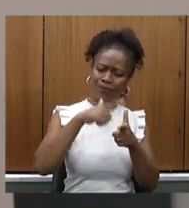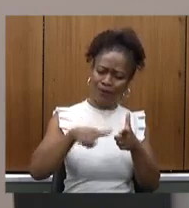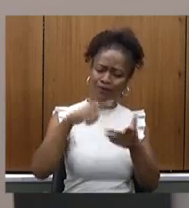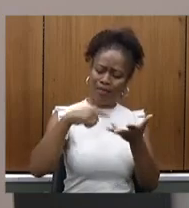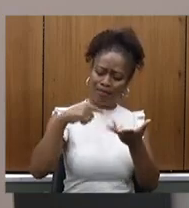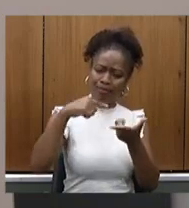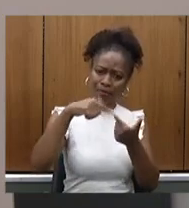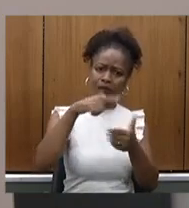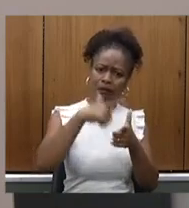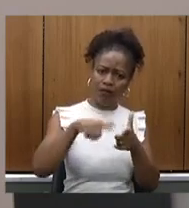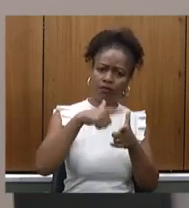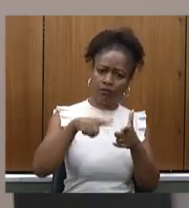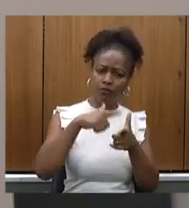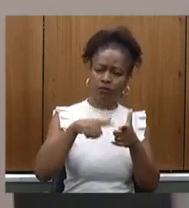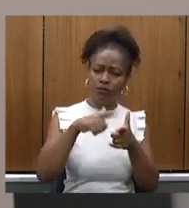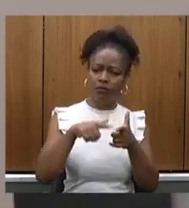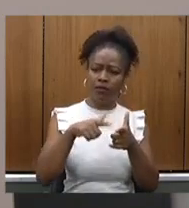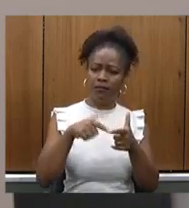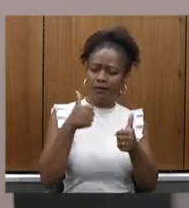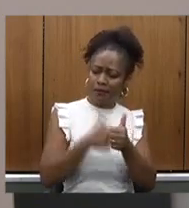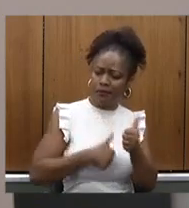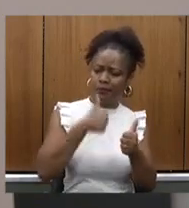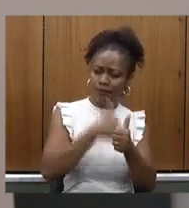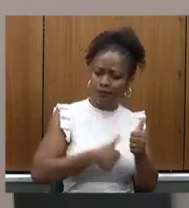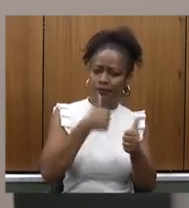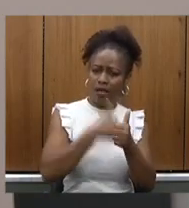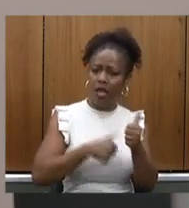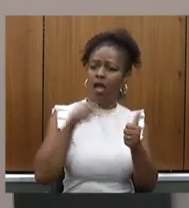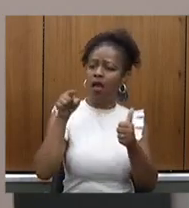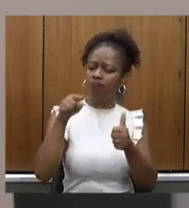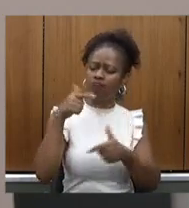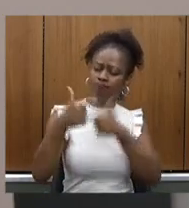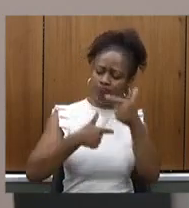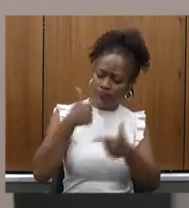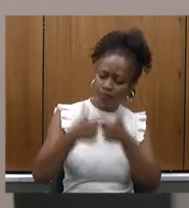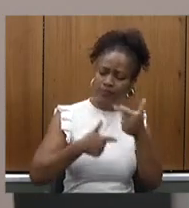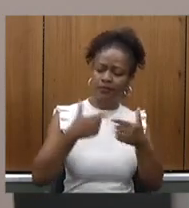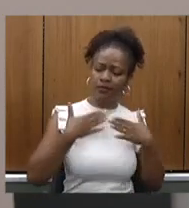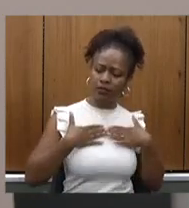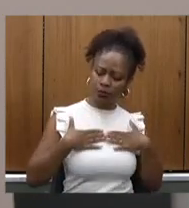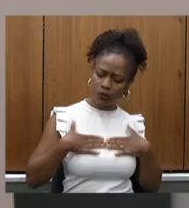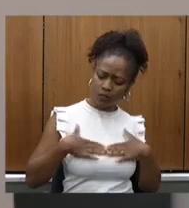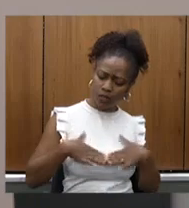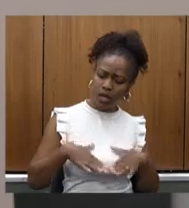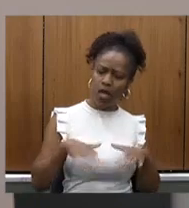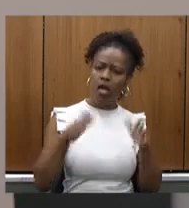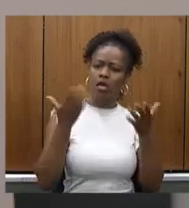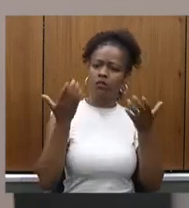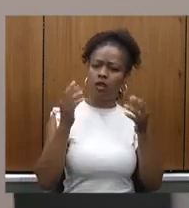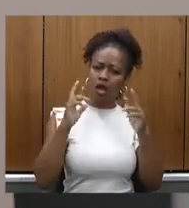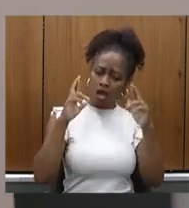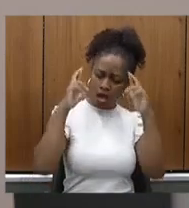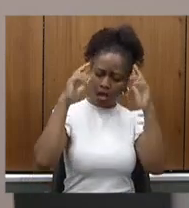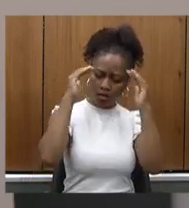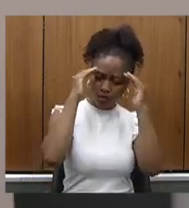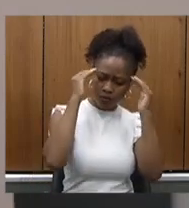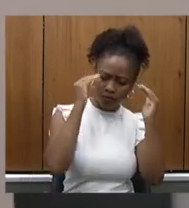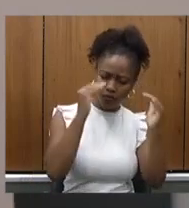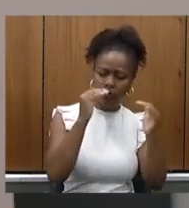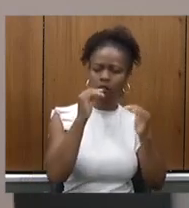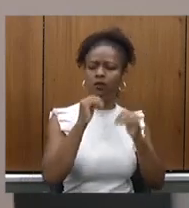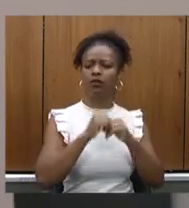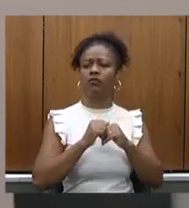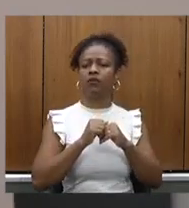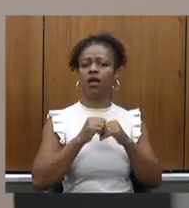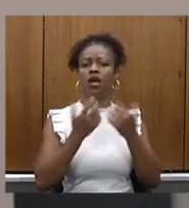com muita tranquilidade com muita com muito respeito e determinação e os resultados têm